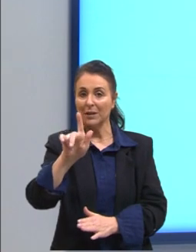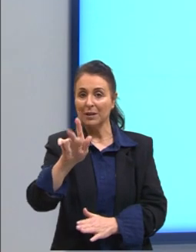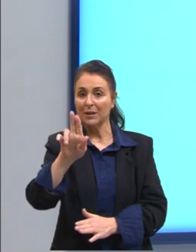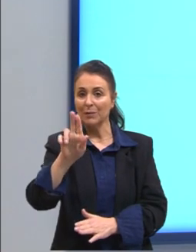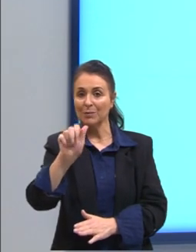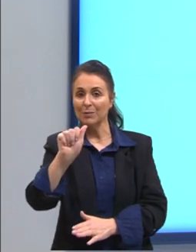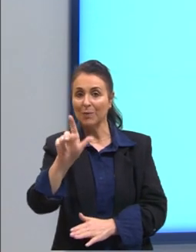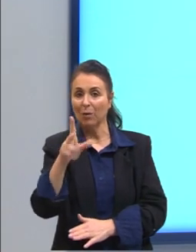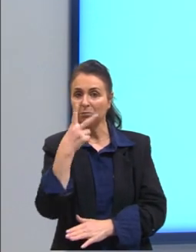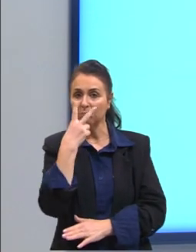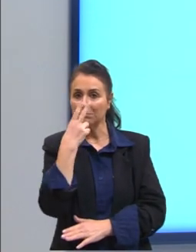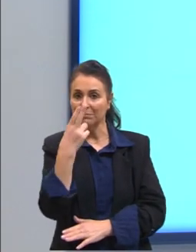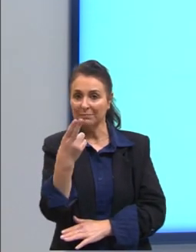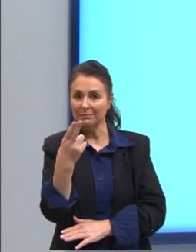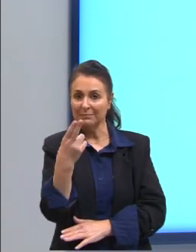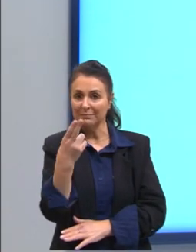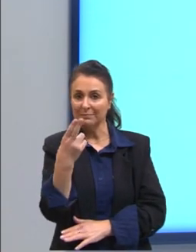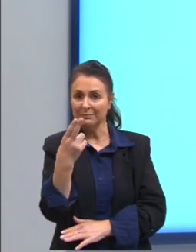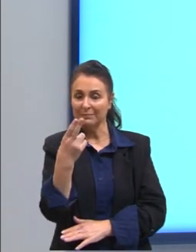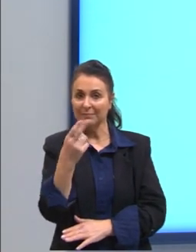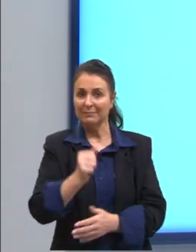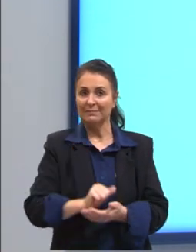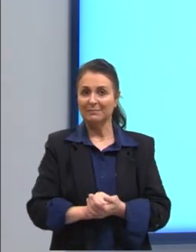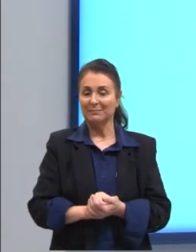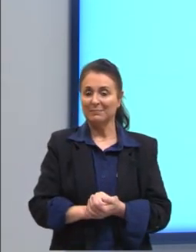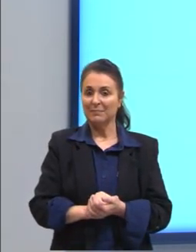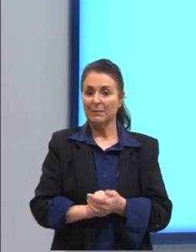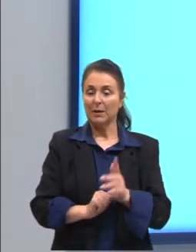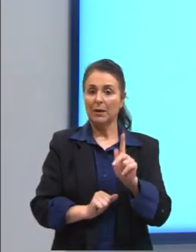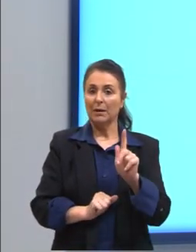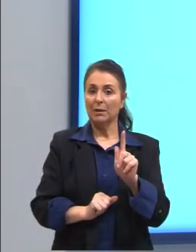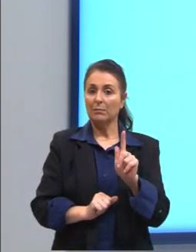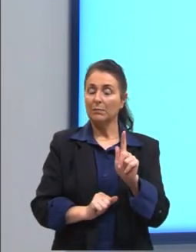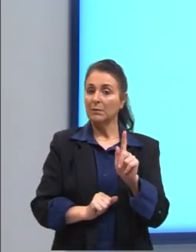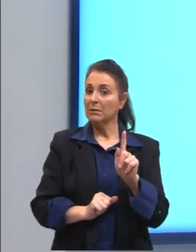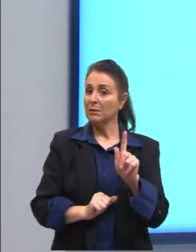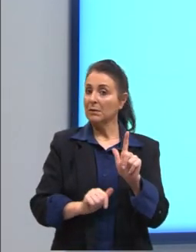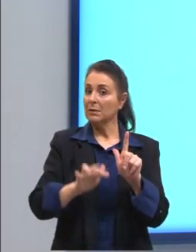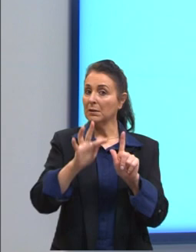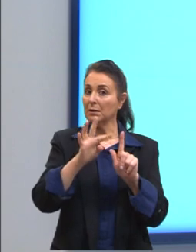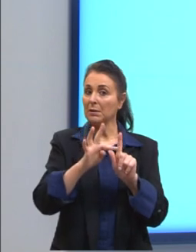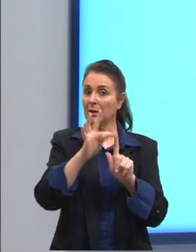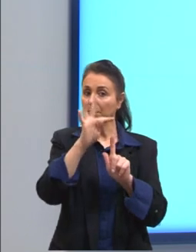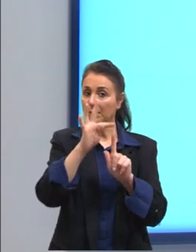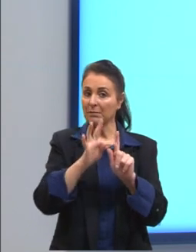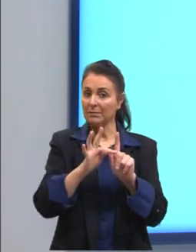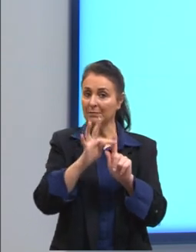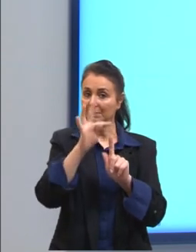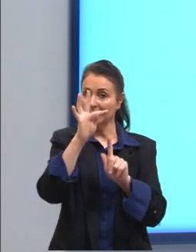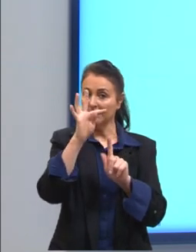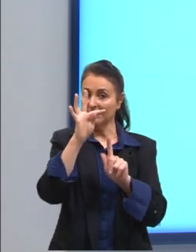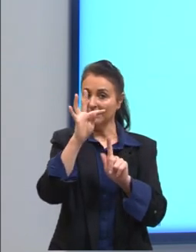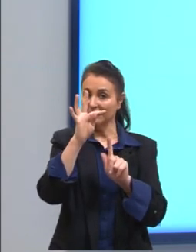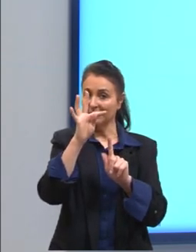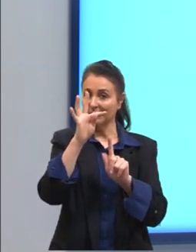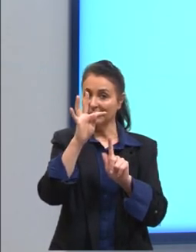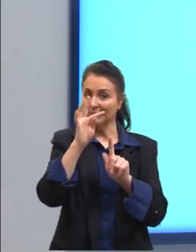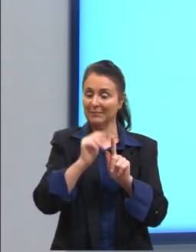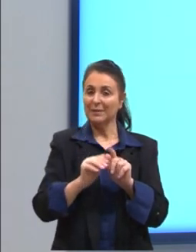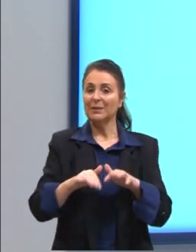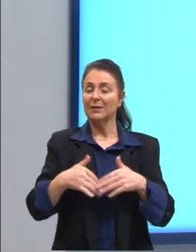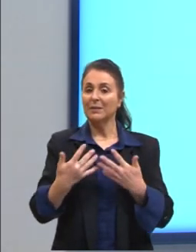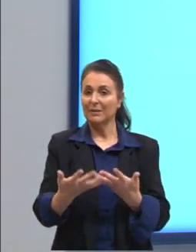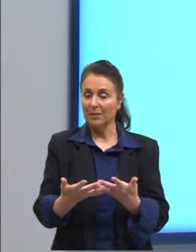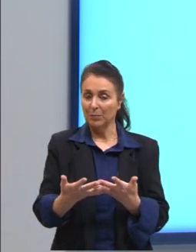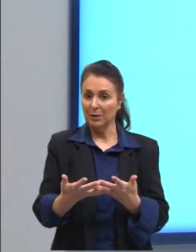vê o iso, quer dizer igual. E térmica, a gente está relacionando a temperatura. Então,